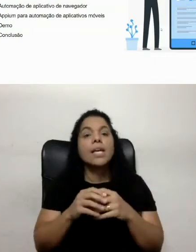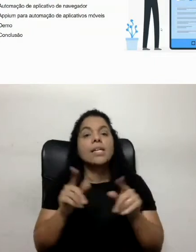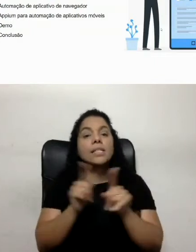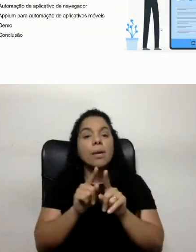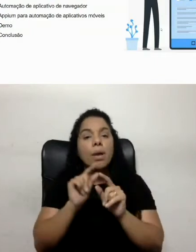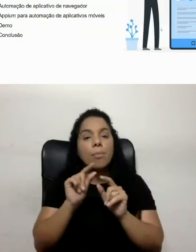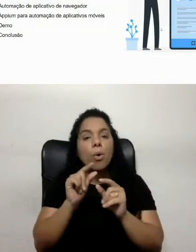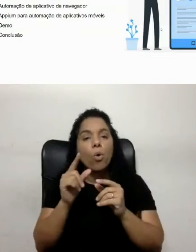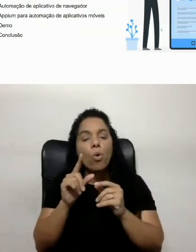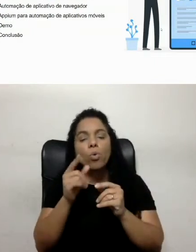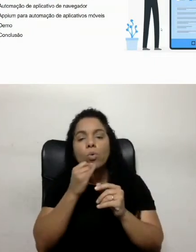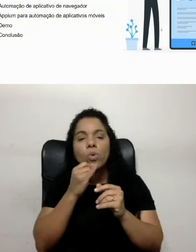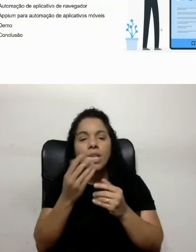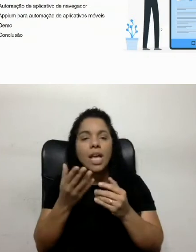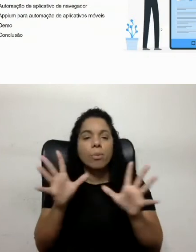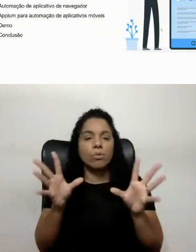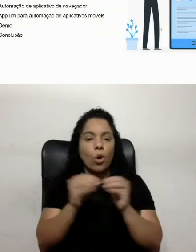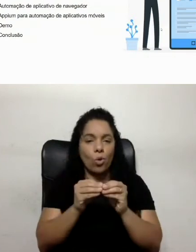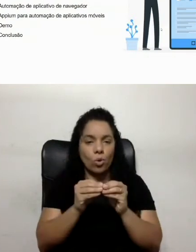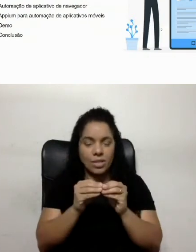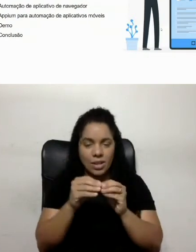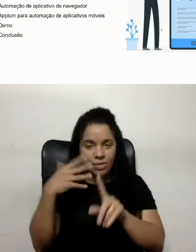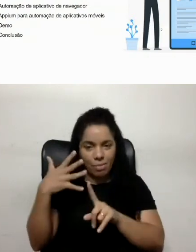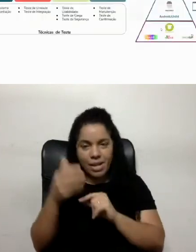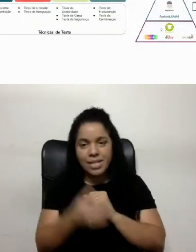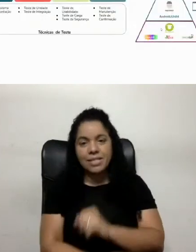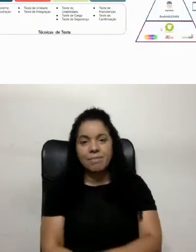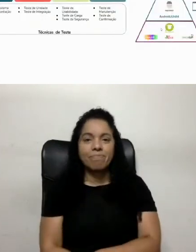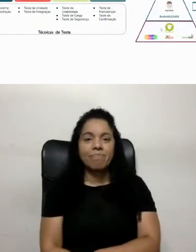demo e uma conclusão da nossa palestra, tá?